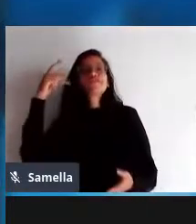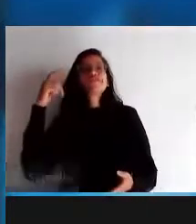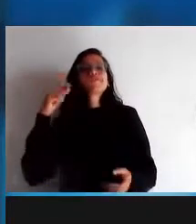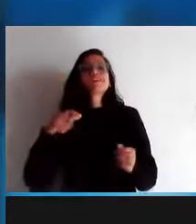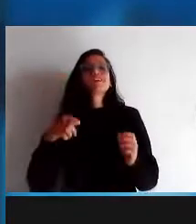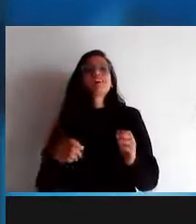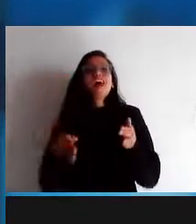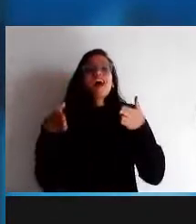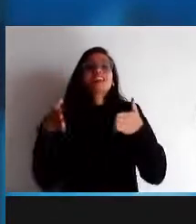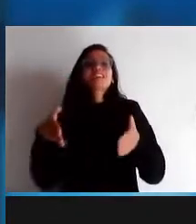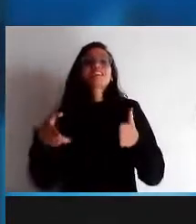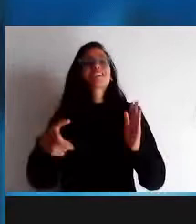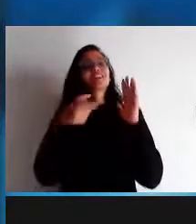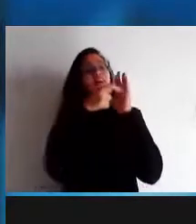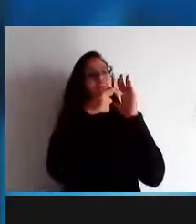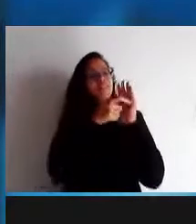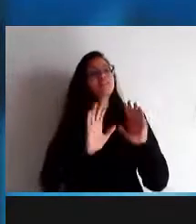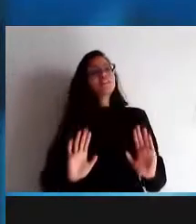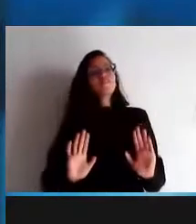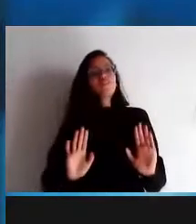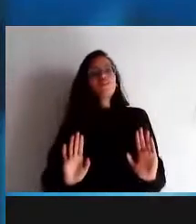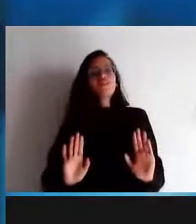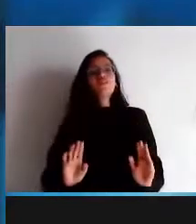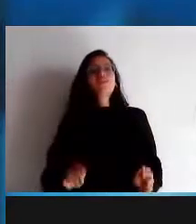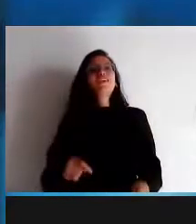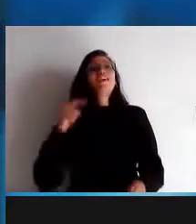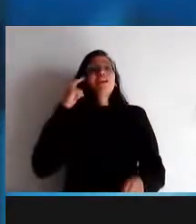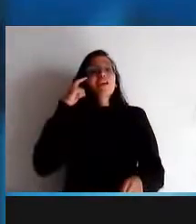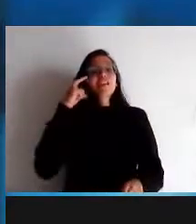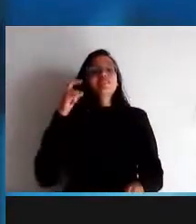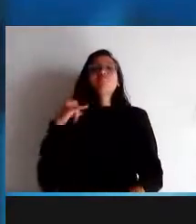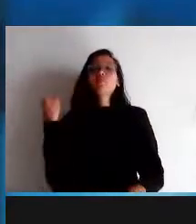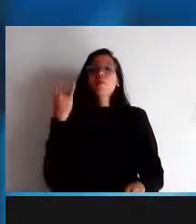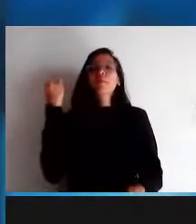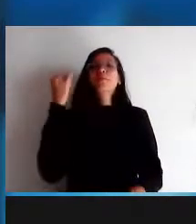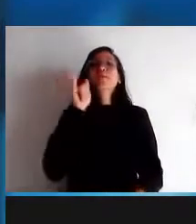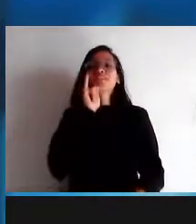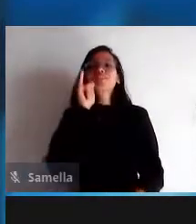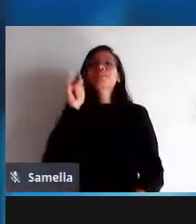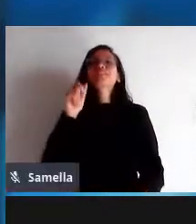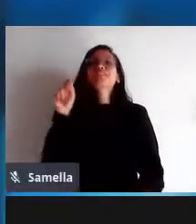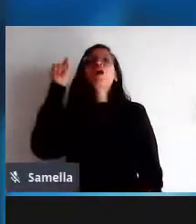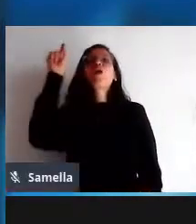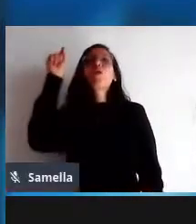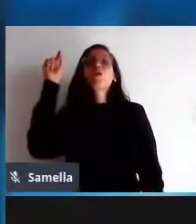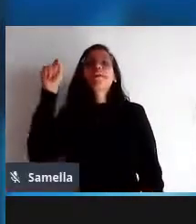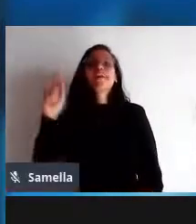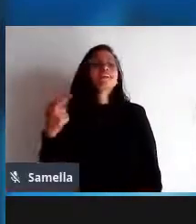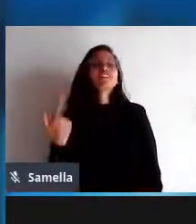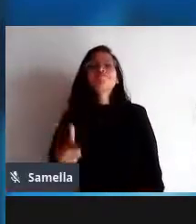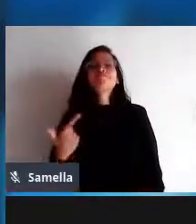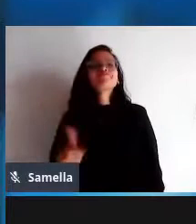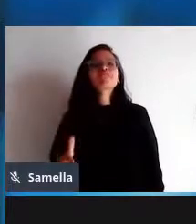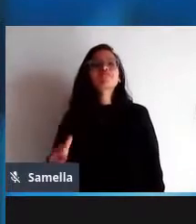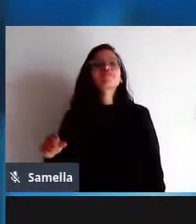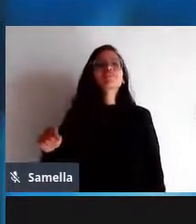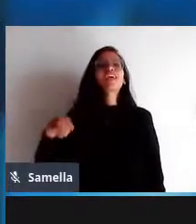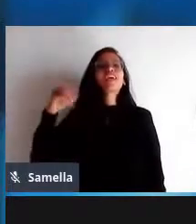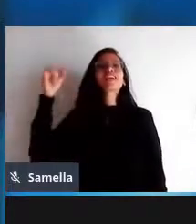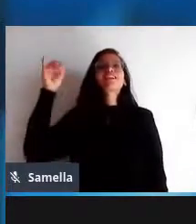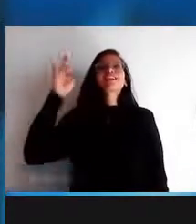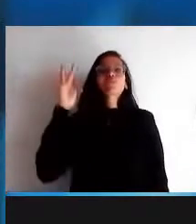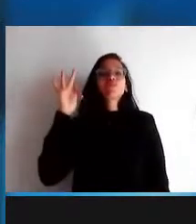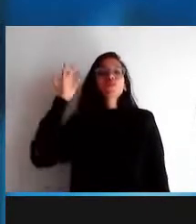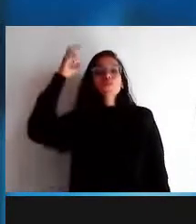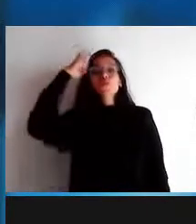então sem valores a gente não tem uma cultura e sem cultura a gente não tem comunidade o eu quero dizer com isso